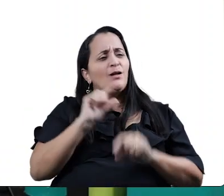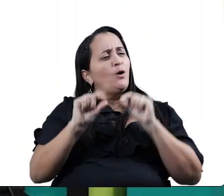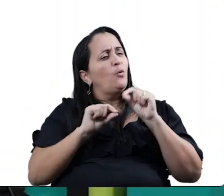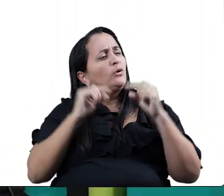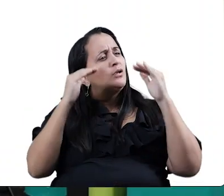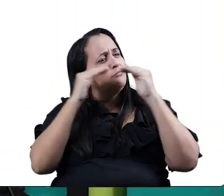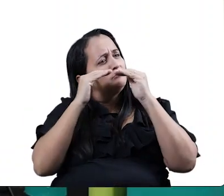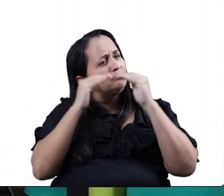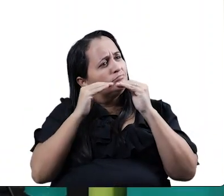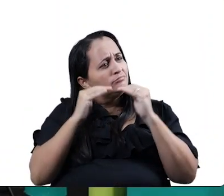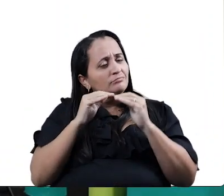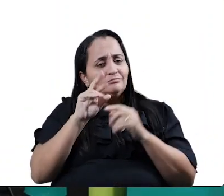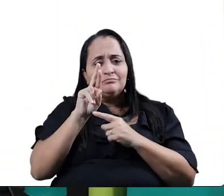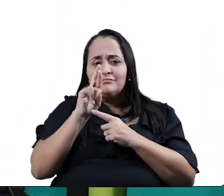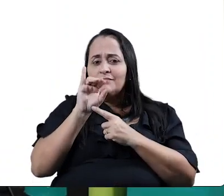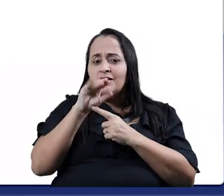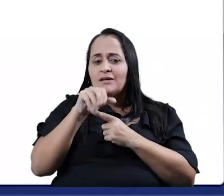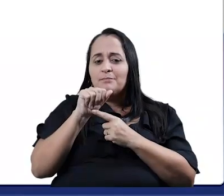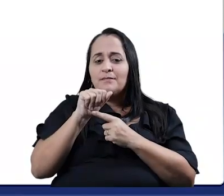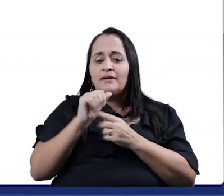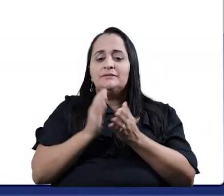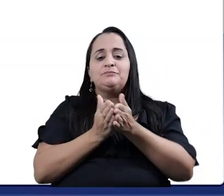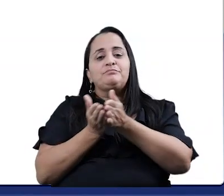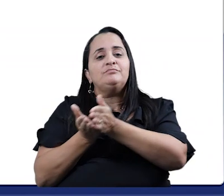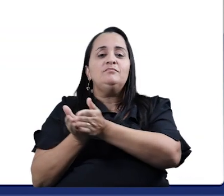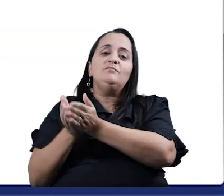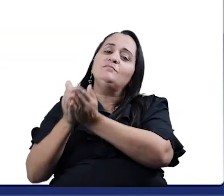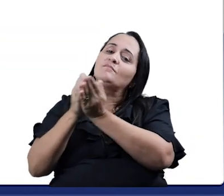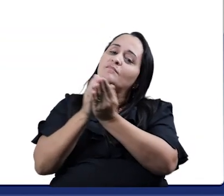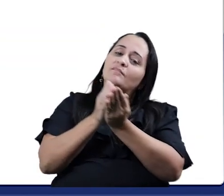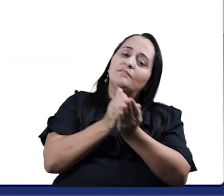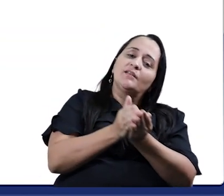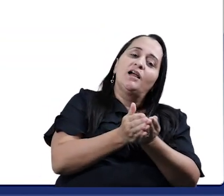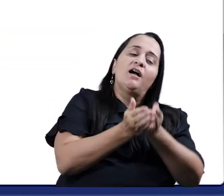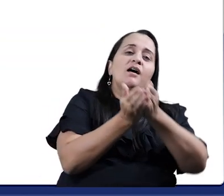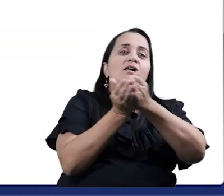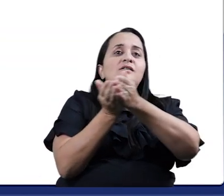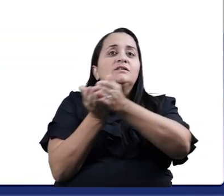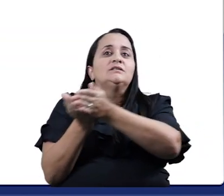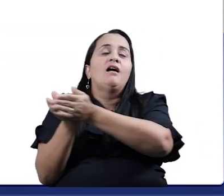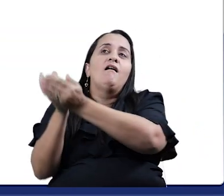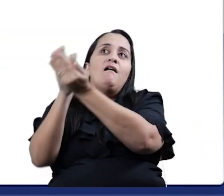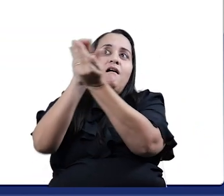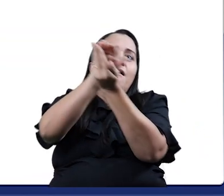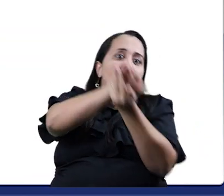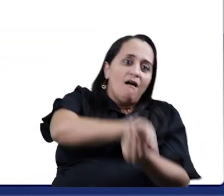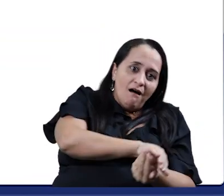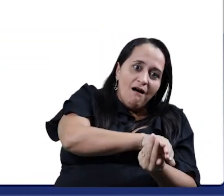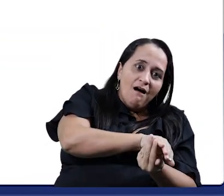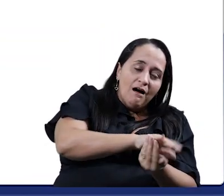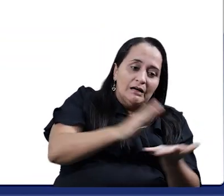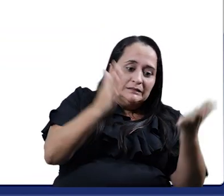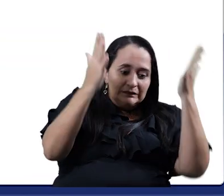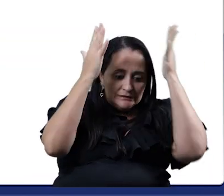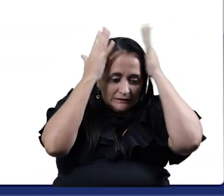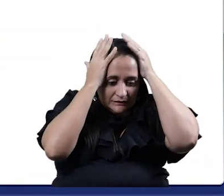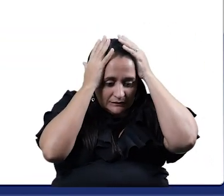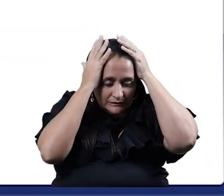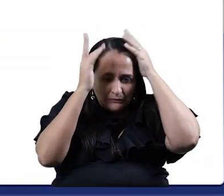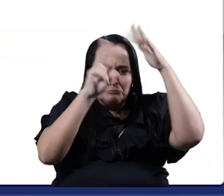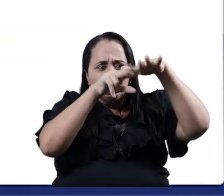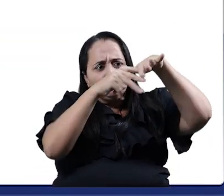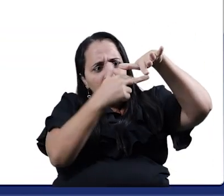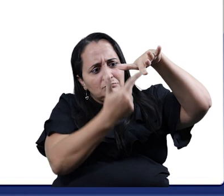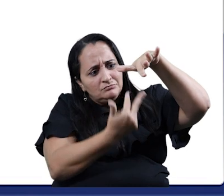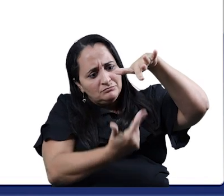está rimando aqui, olha. A canoa virou, vou deixar ela virar. Foi